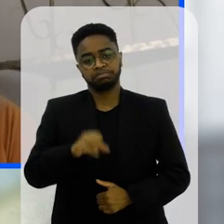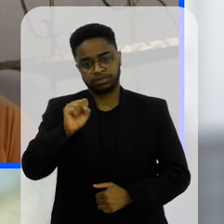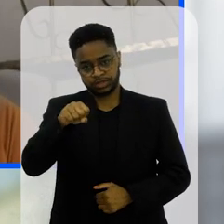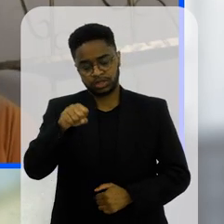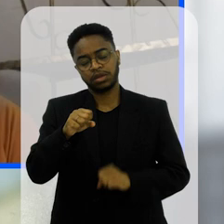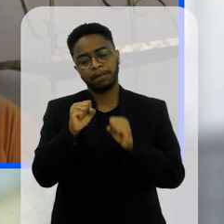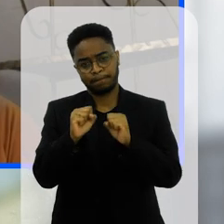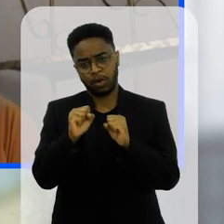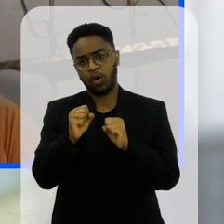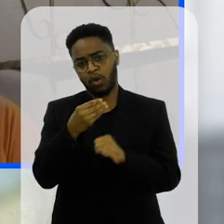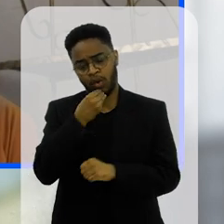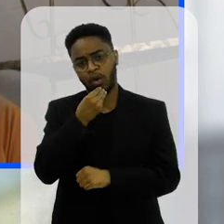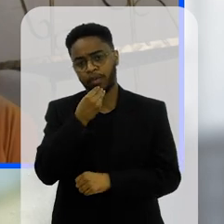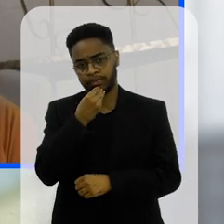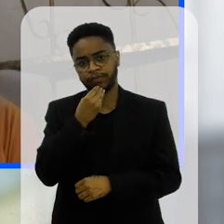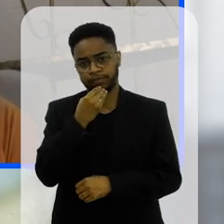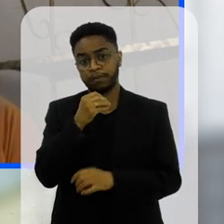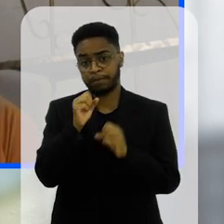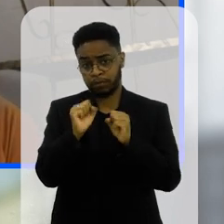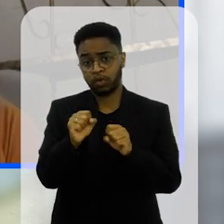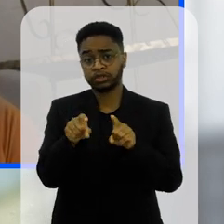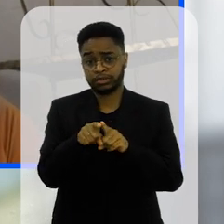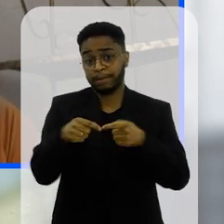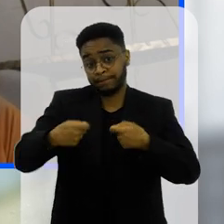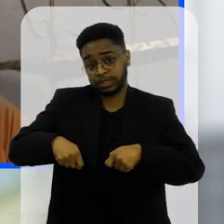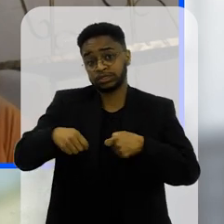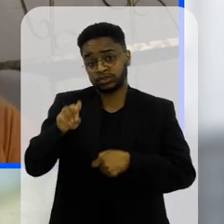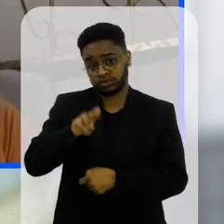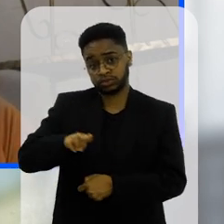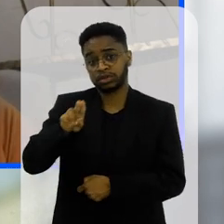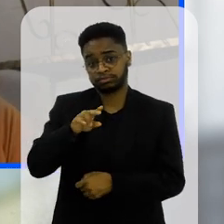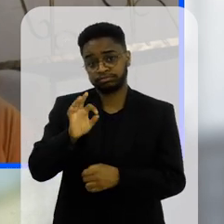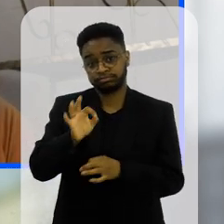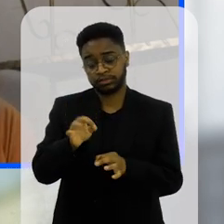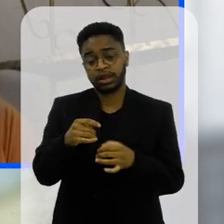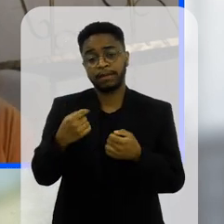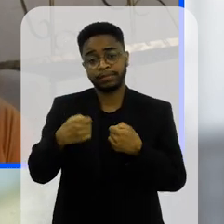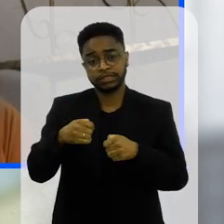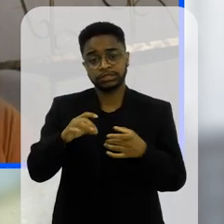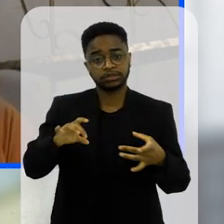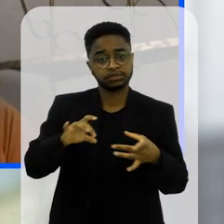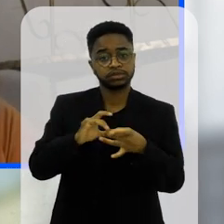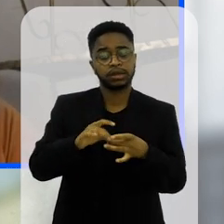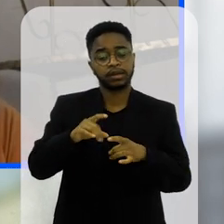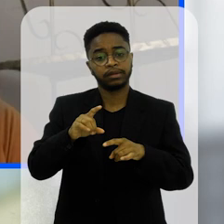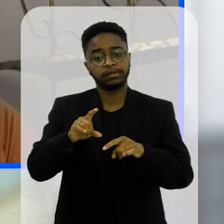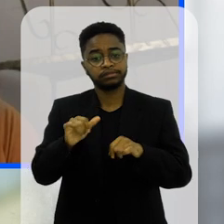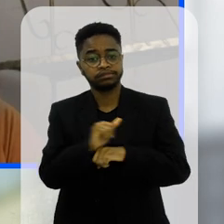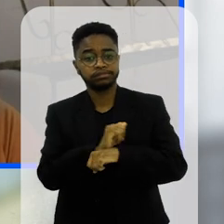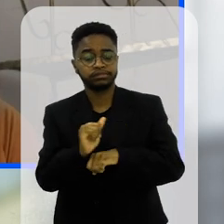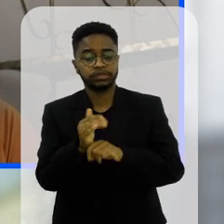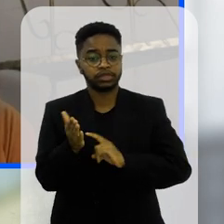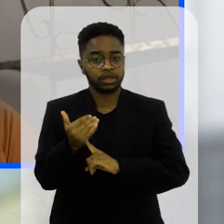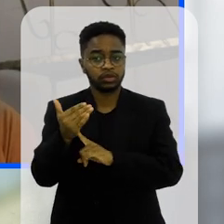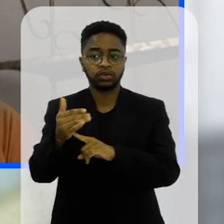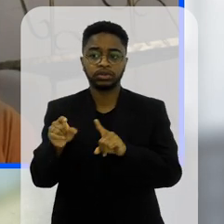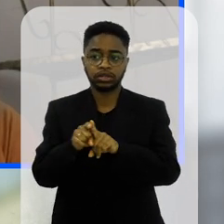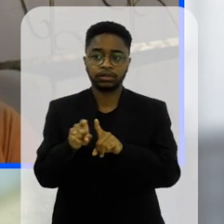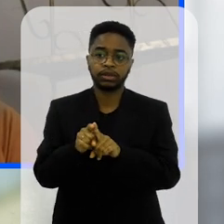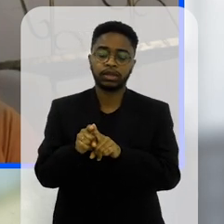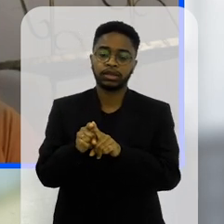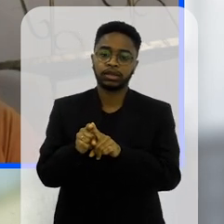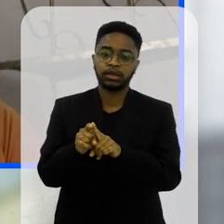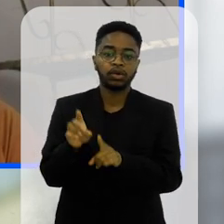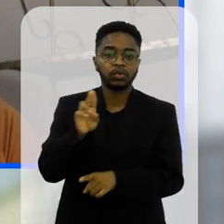pode sim pode sim Flávio não só pode como deve também né incorporar ferramentas tecnológicas partir ali da